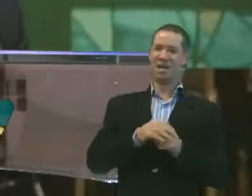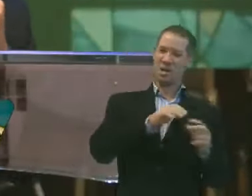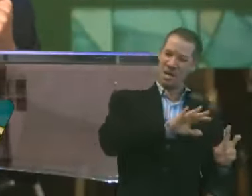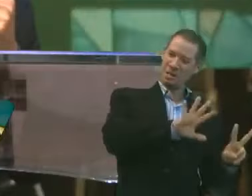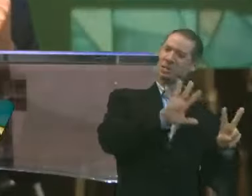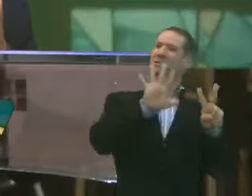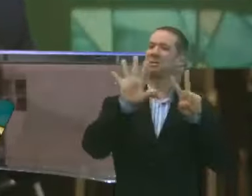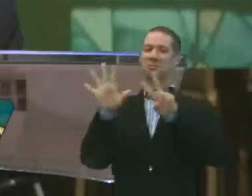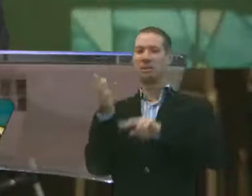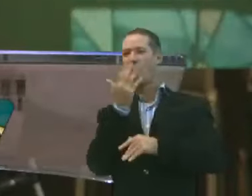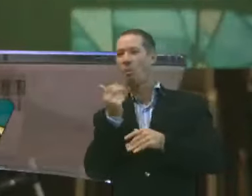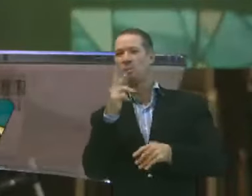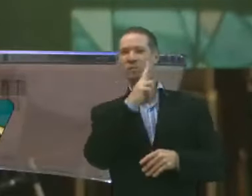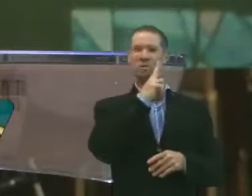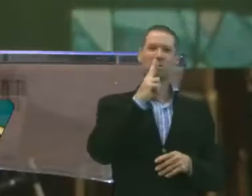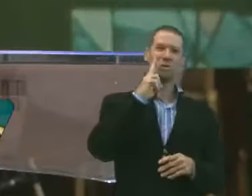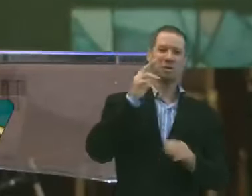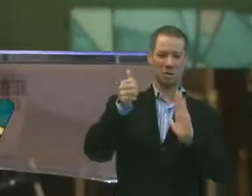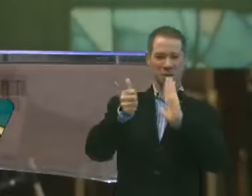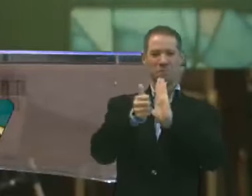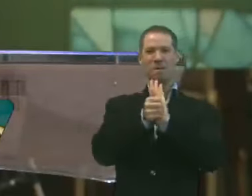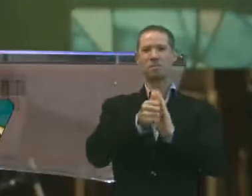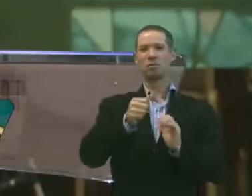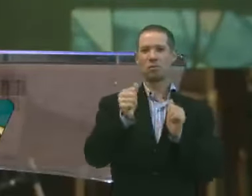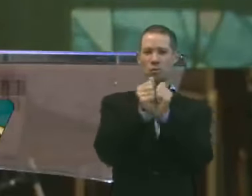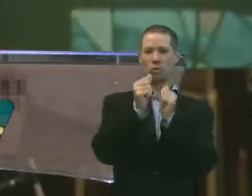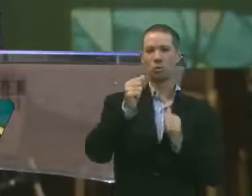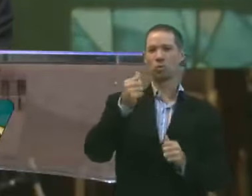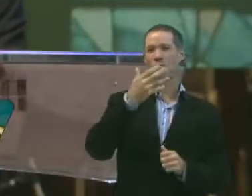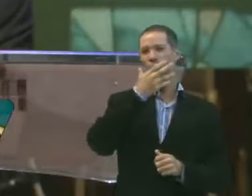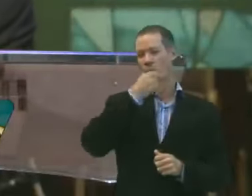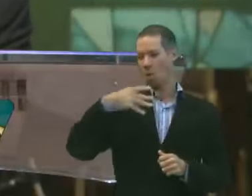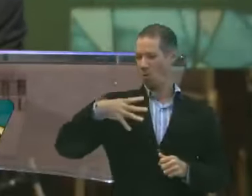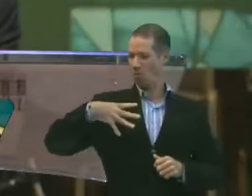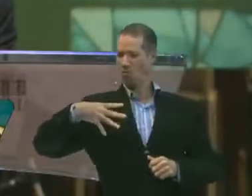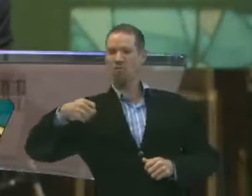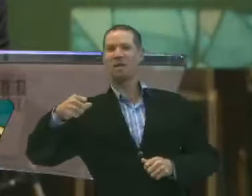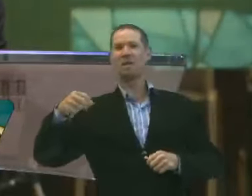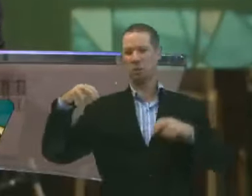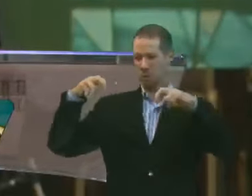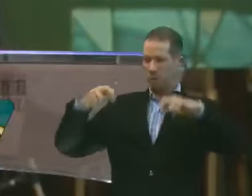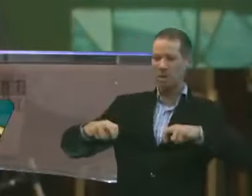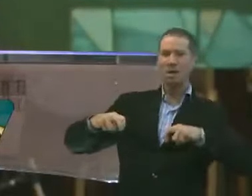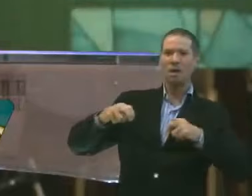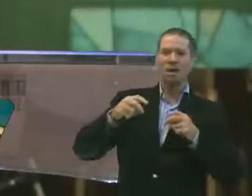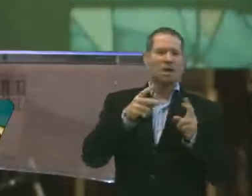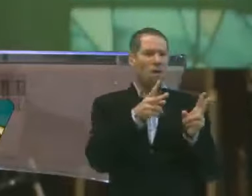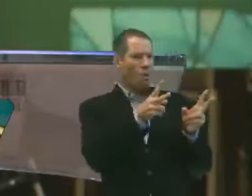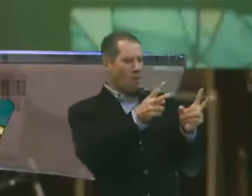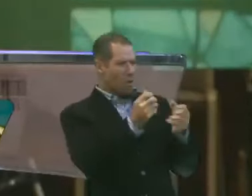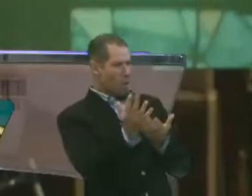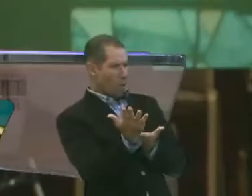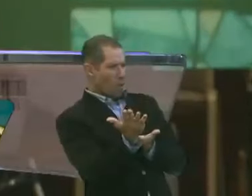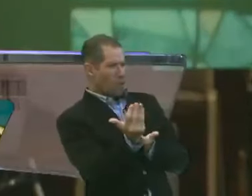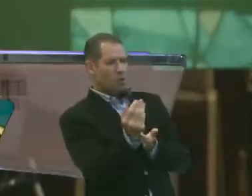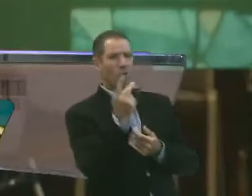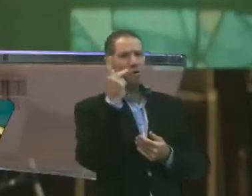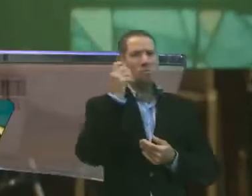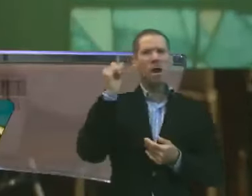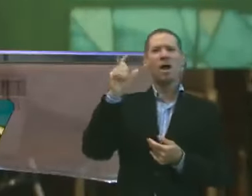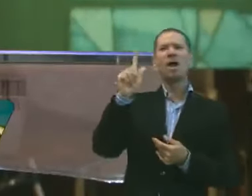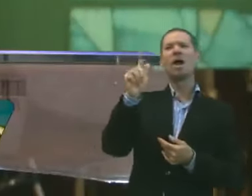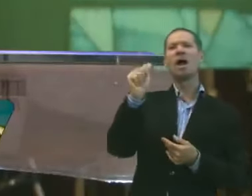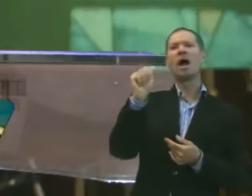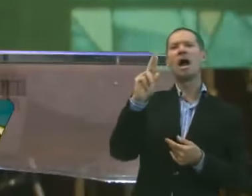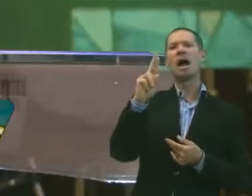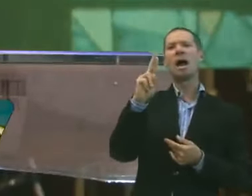semana almoçando aqui na igreja com meu filho. E eu vi um jovem pai. O Gabriel.